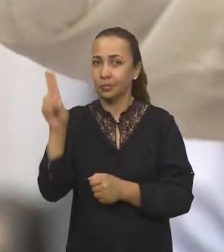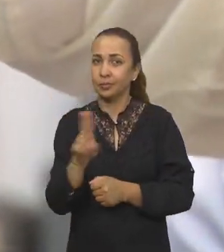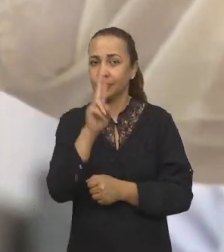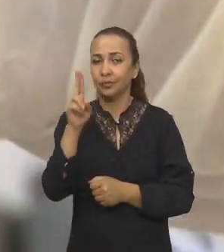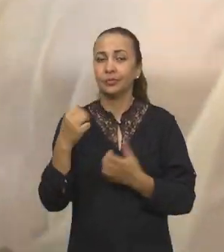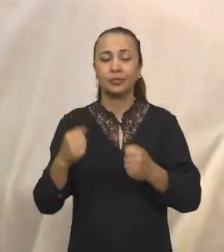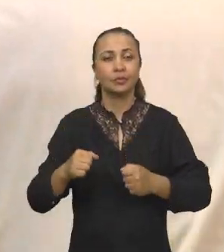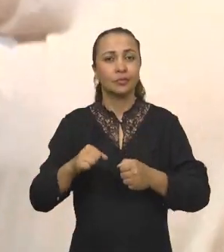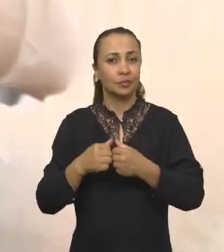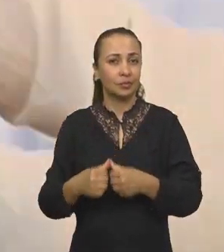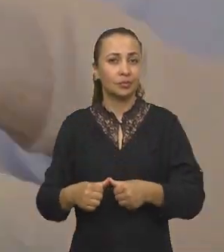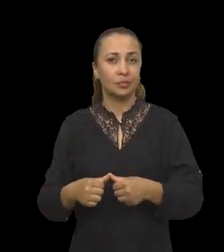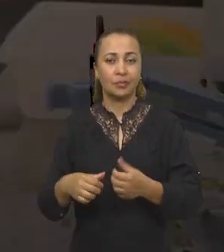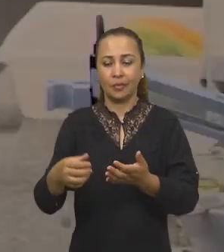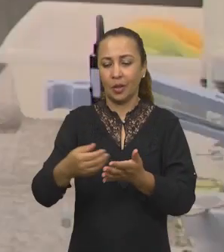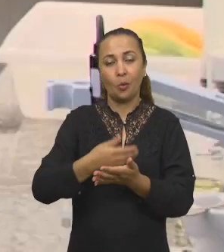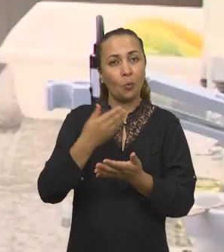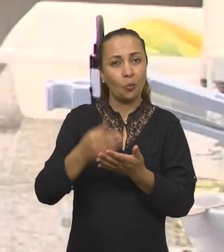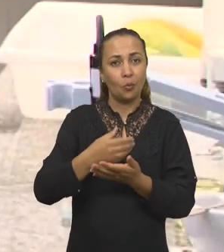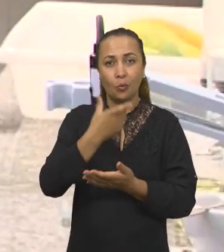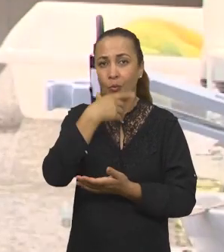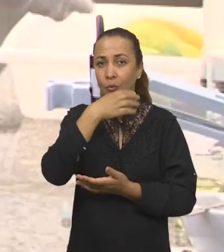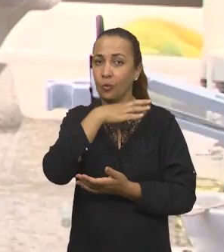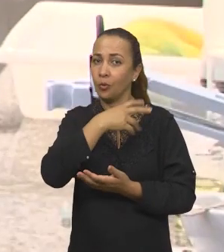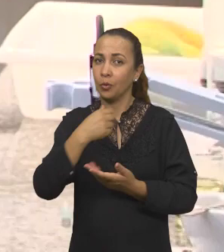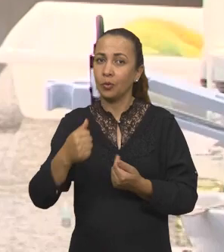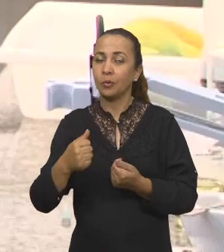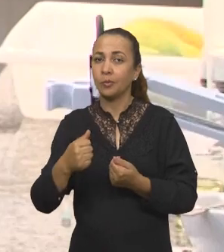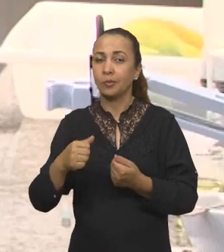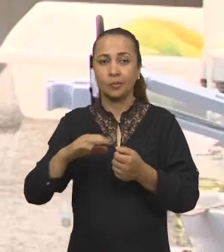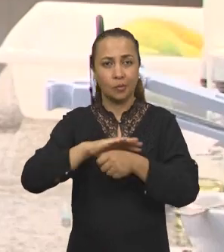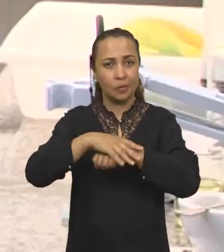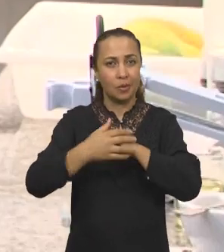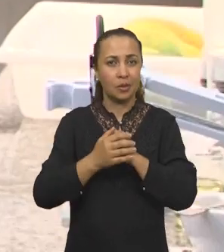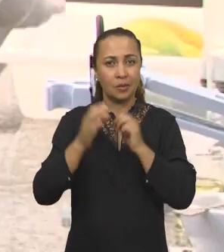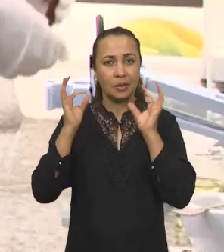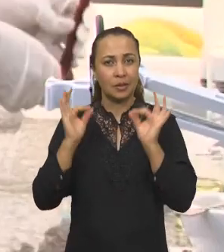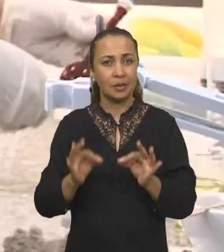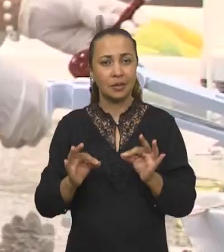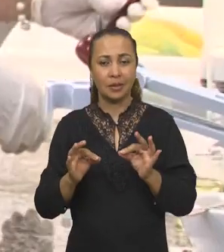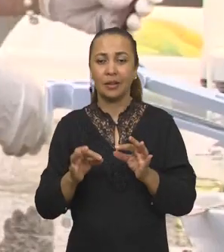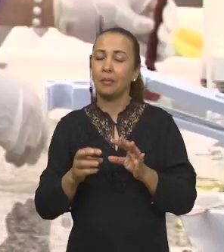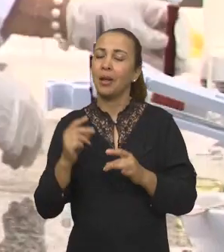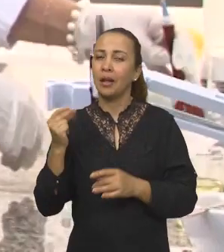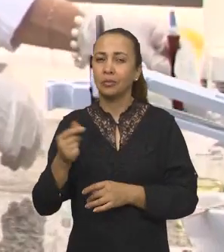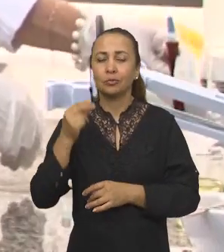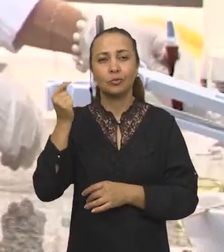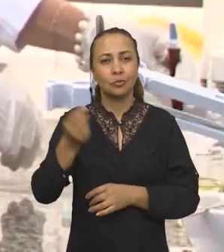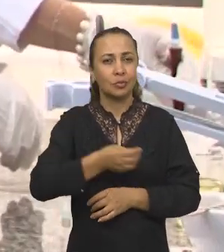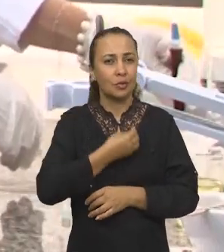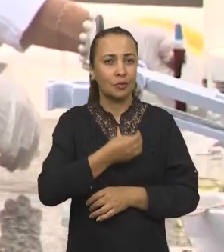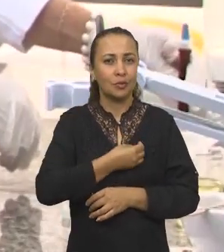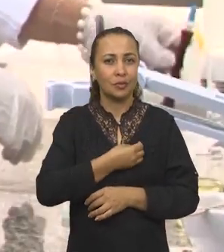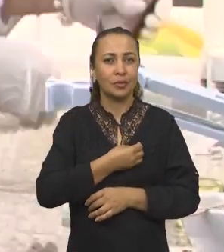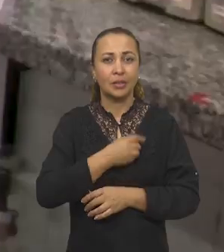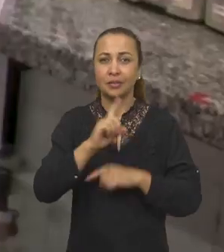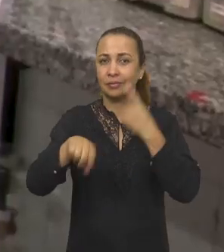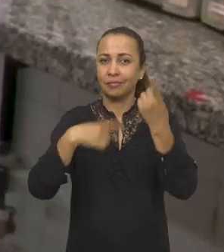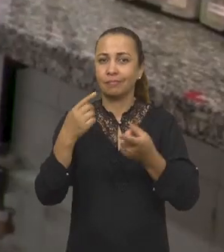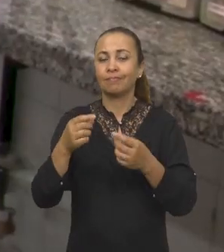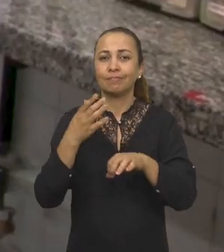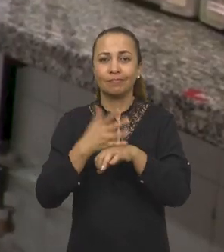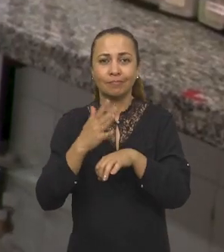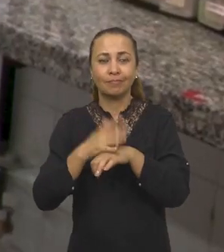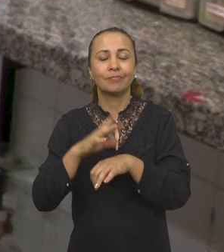que pudesse tanto conservar o fruto, formar um revestimento mais adequado e também prolongar a vida útil dele. Depois que a gente fez